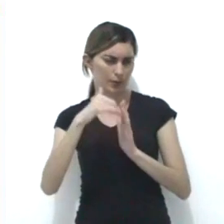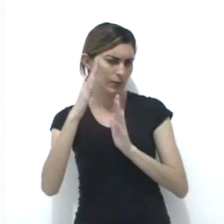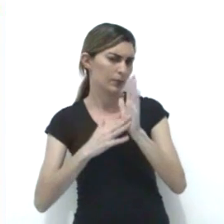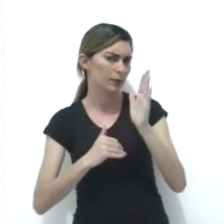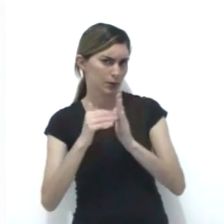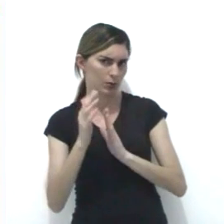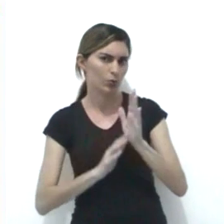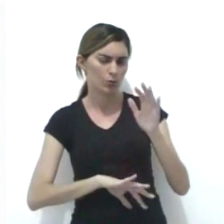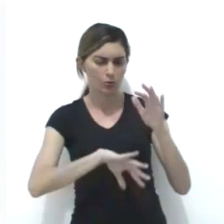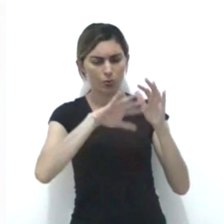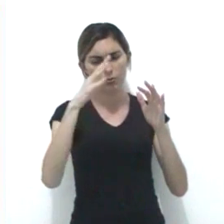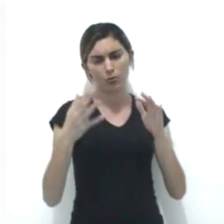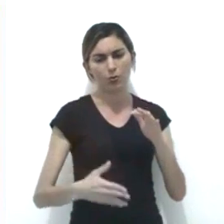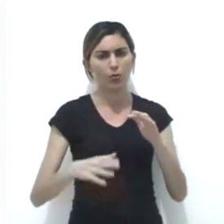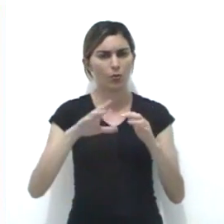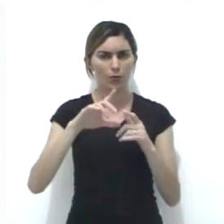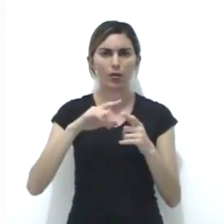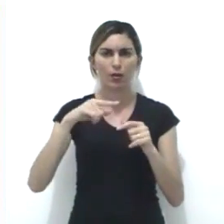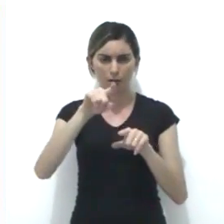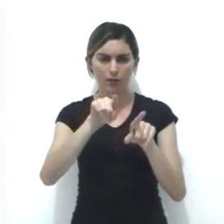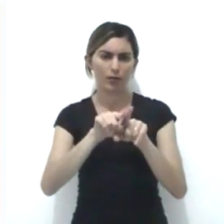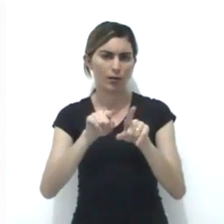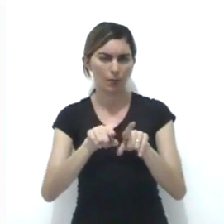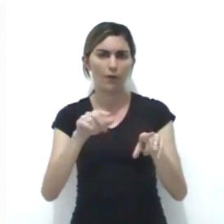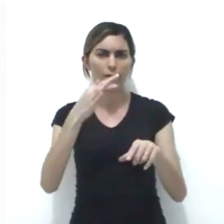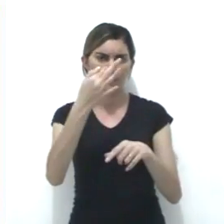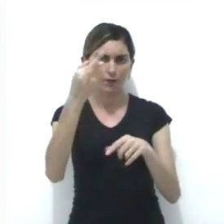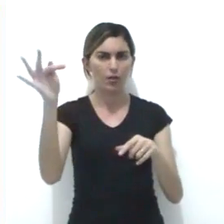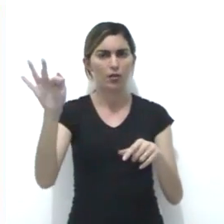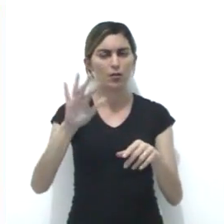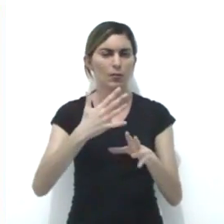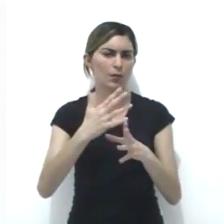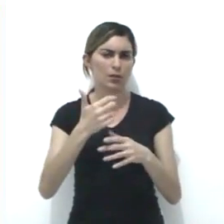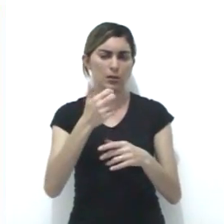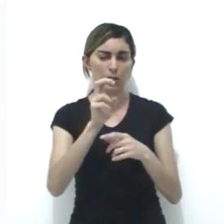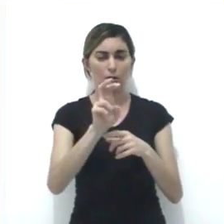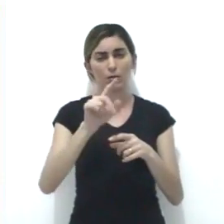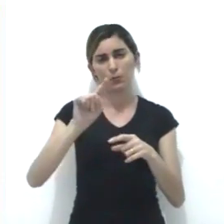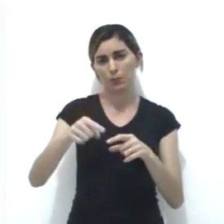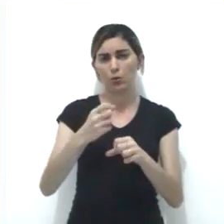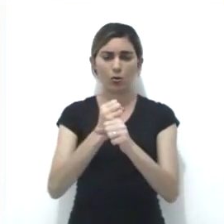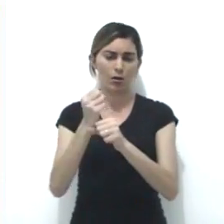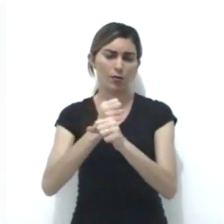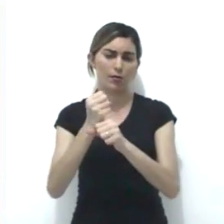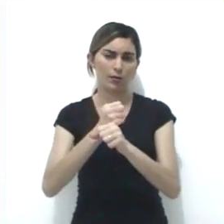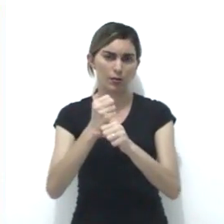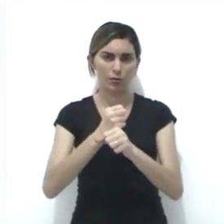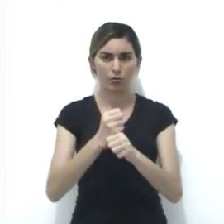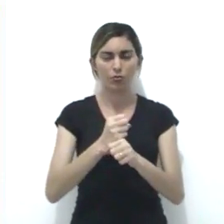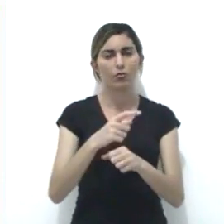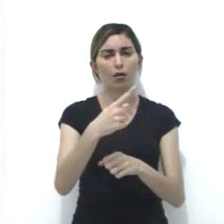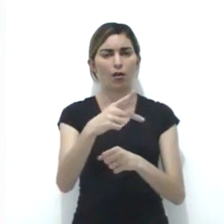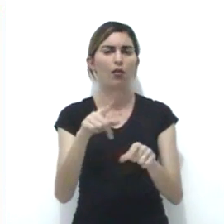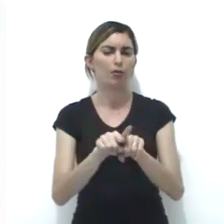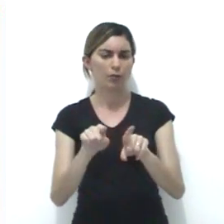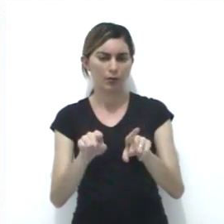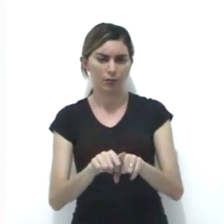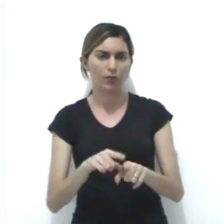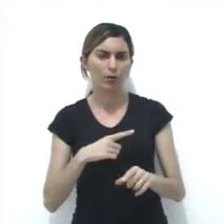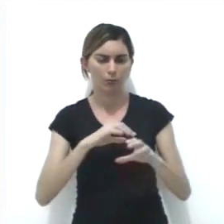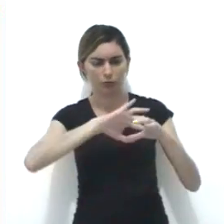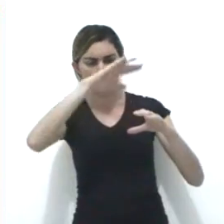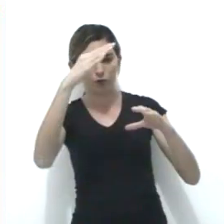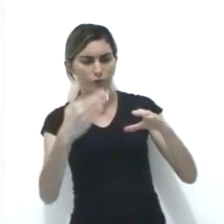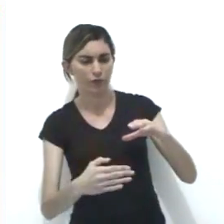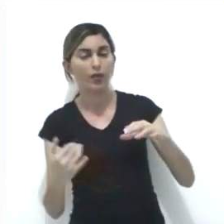As pinturas nas cavernas de Lascaux, também na França, têm cerca de 15 mil anos de existência. Essa